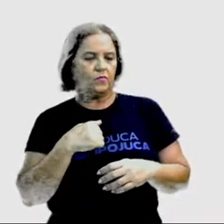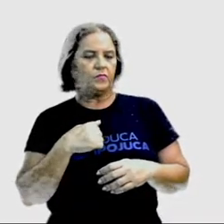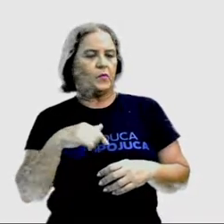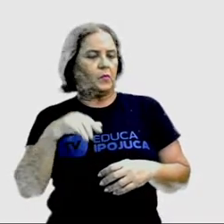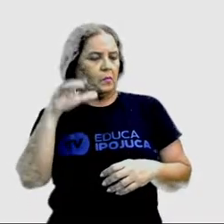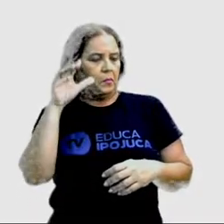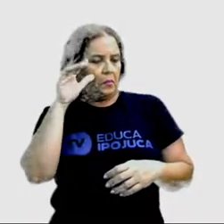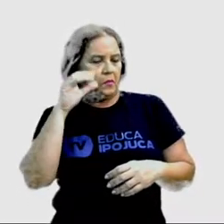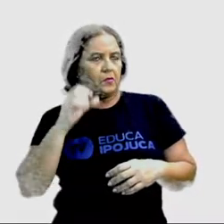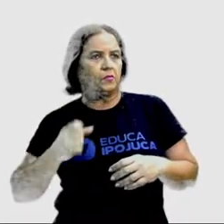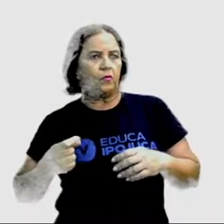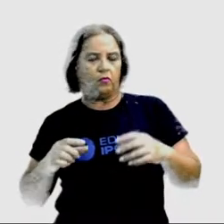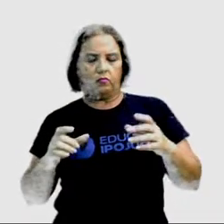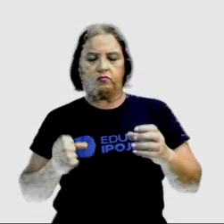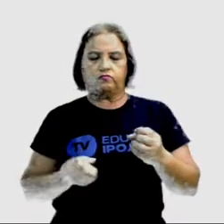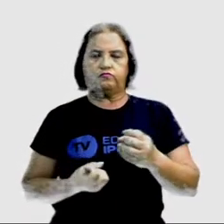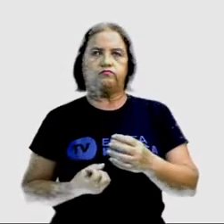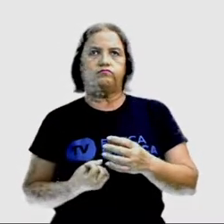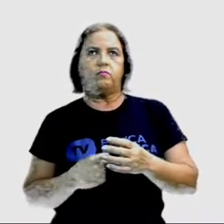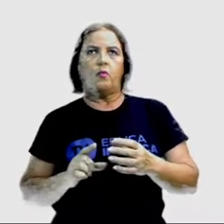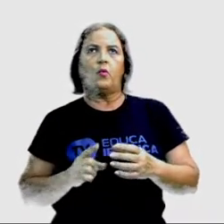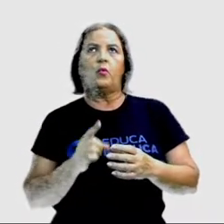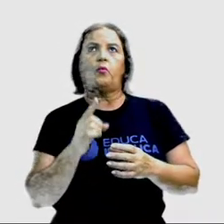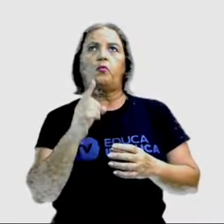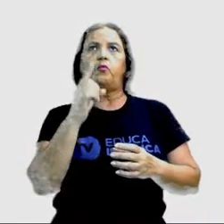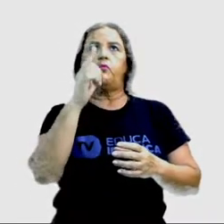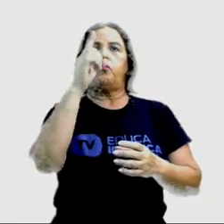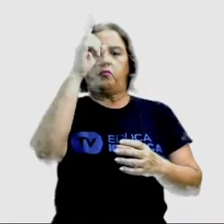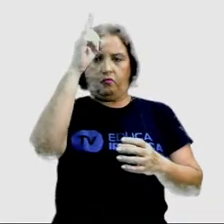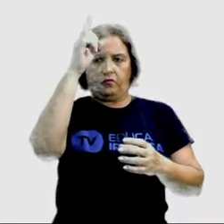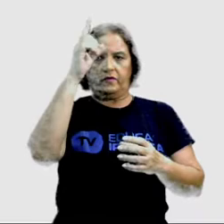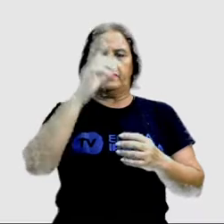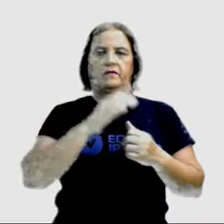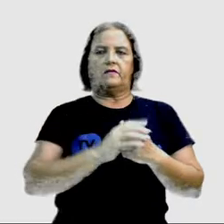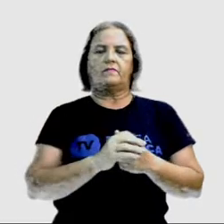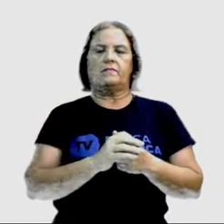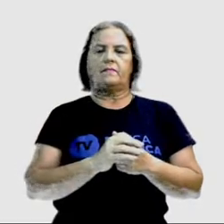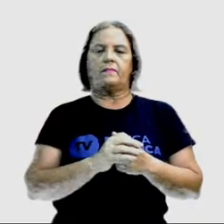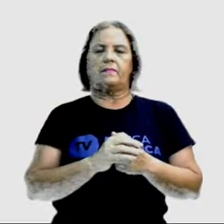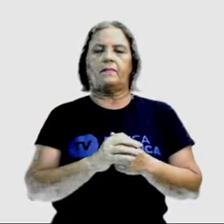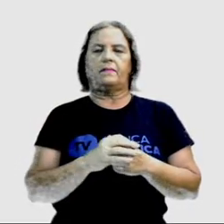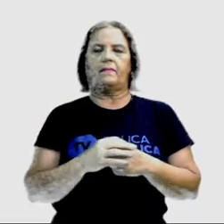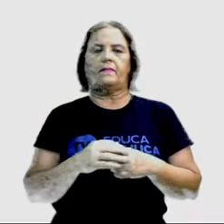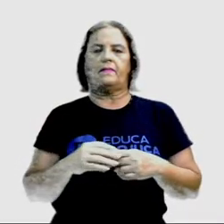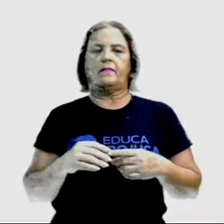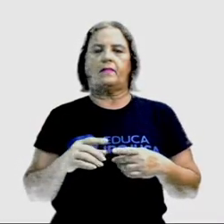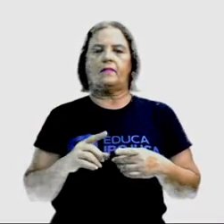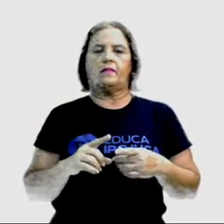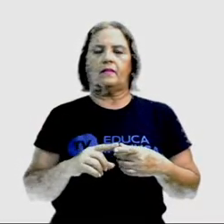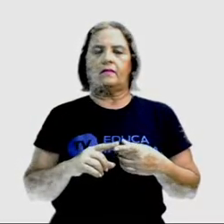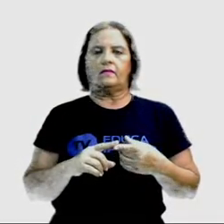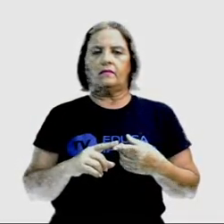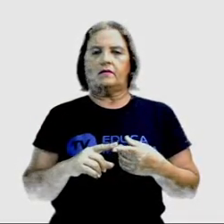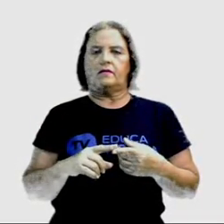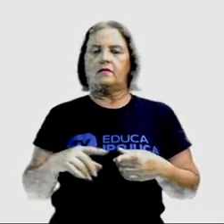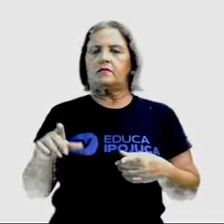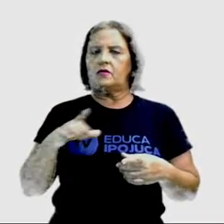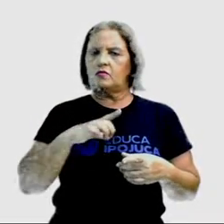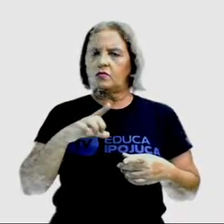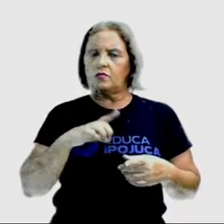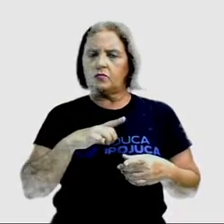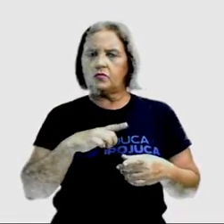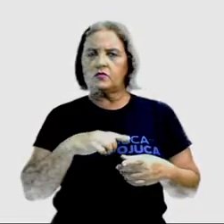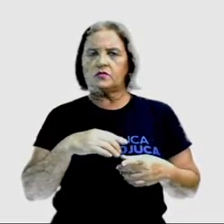Tem até uma música muito bonita de Alton John que se chama Rocket Man, o homem foguete. Escutem aí depois.